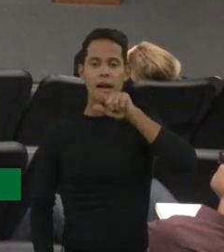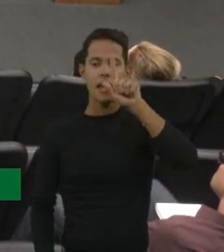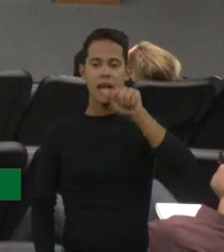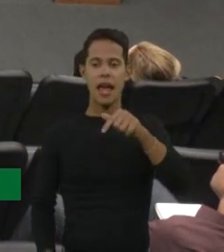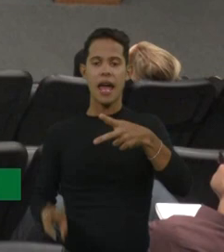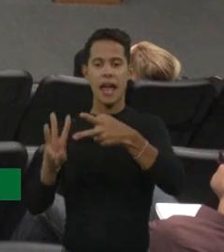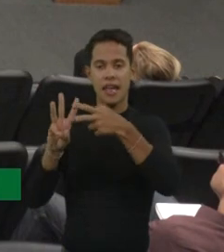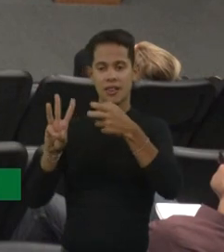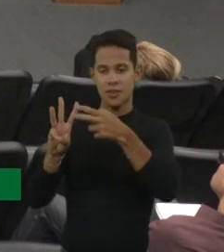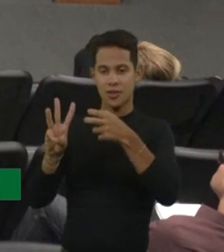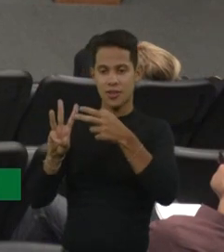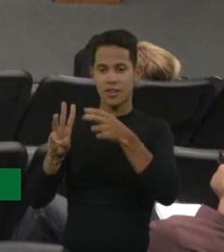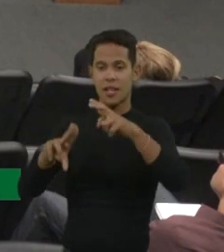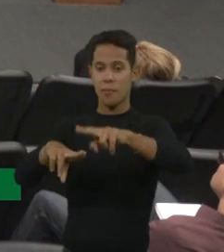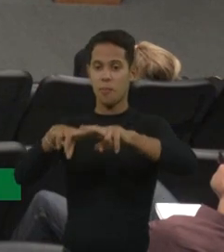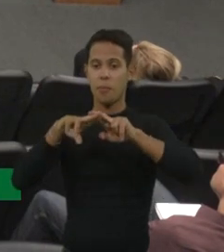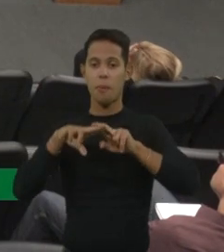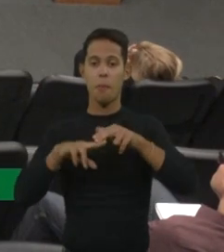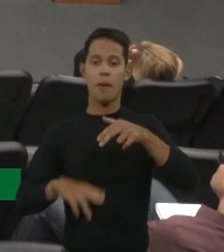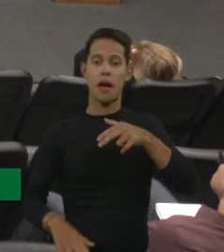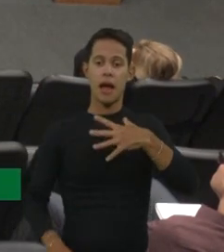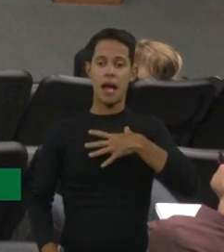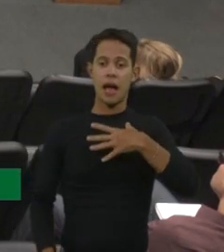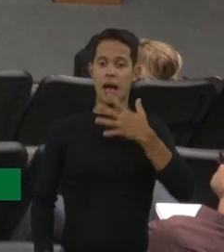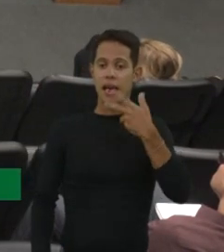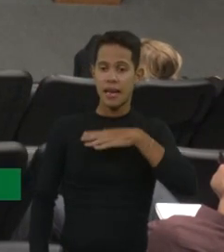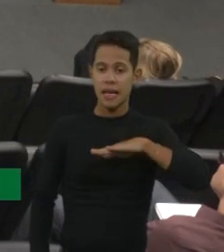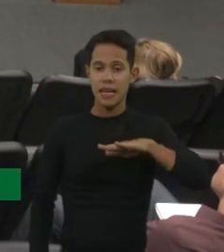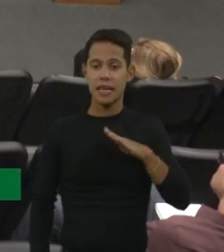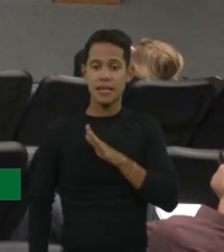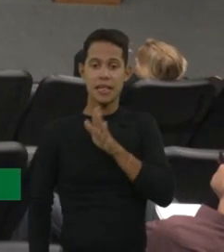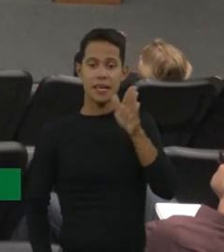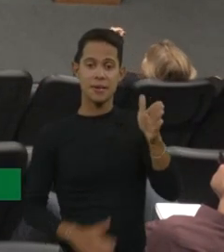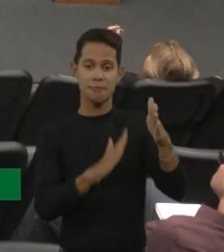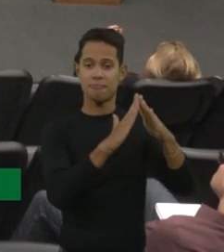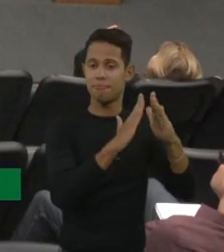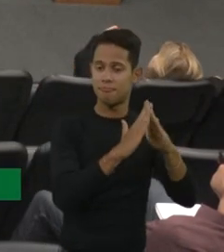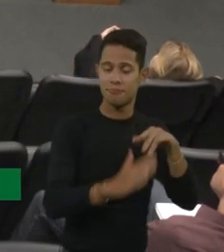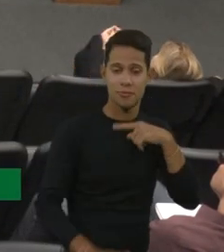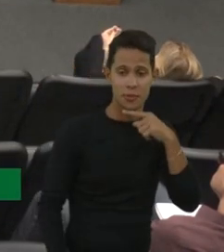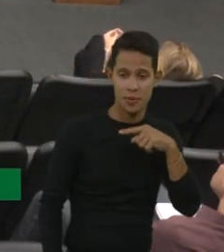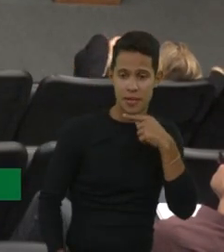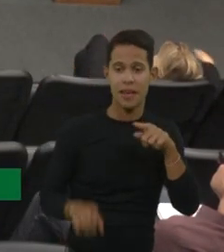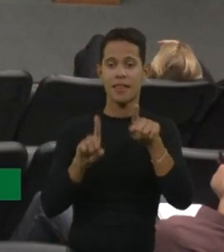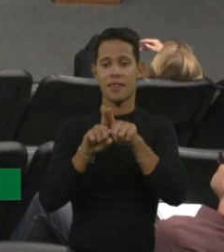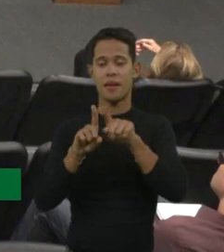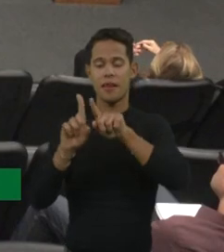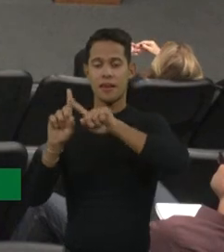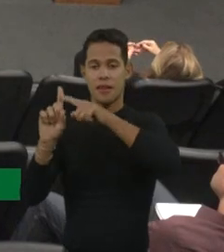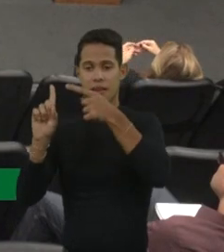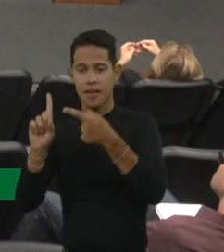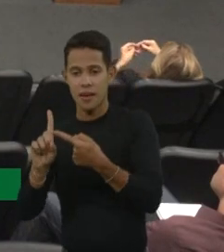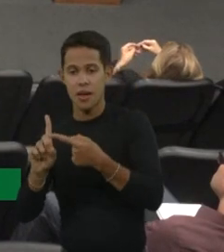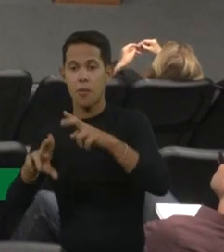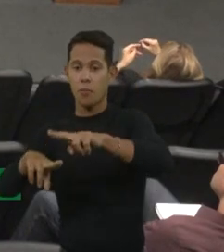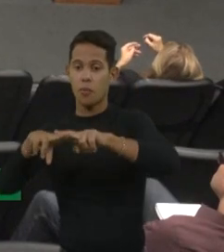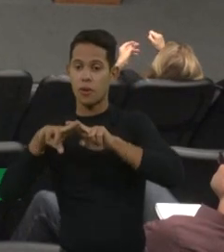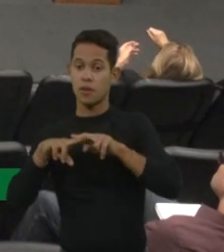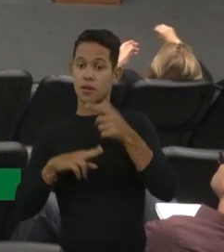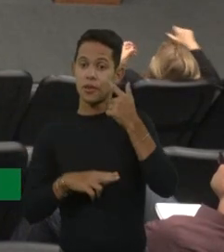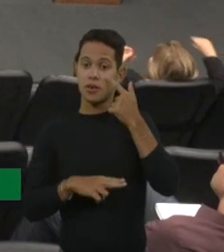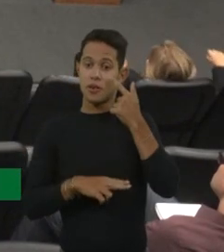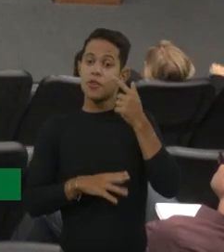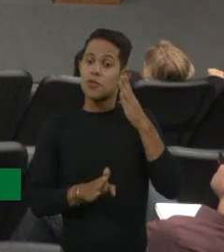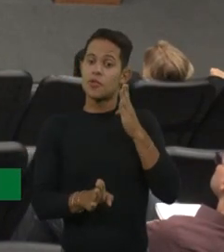como a criança ir para casa, também gestante, então, a gente diagnosticou também com poucos dias de vida que ela